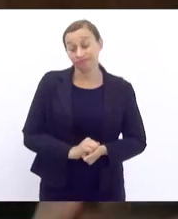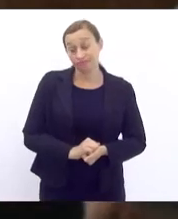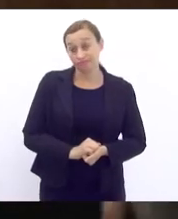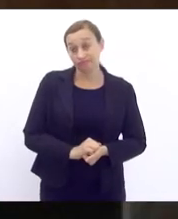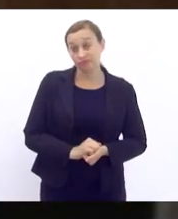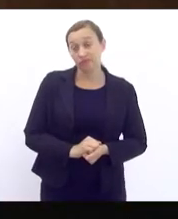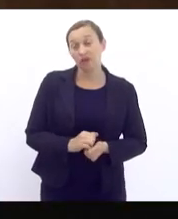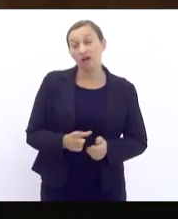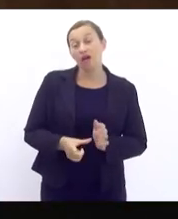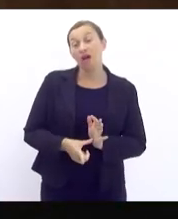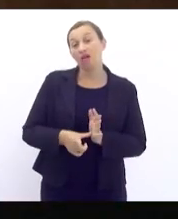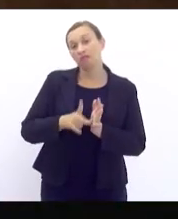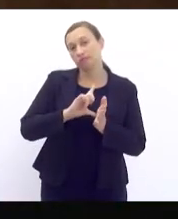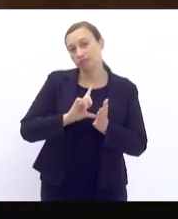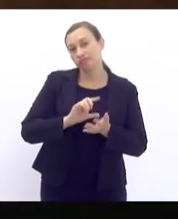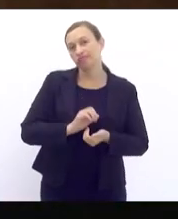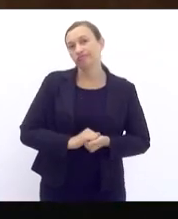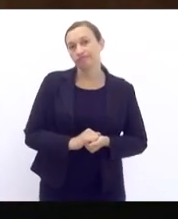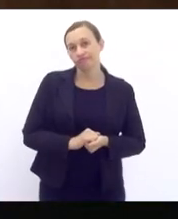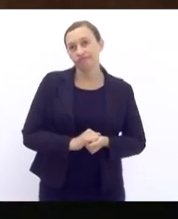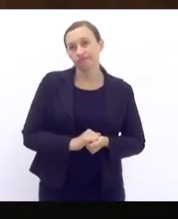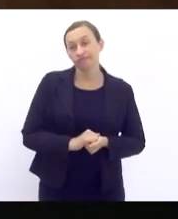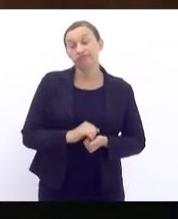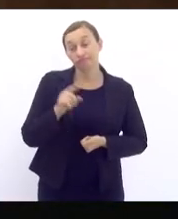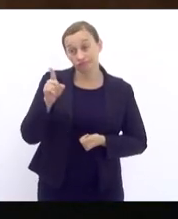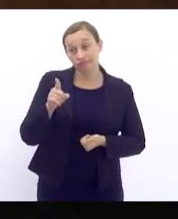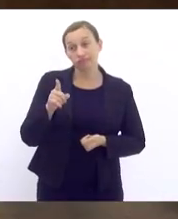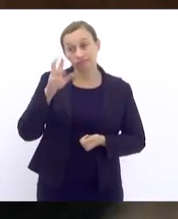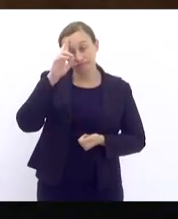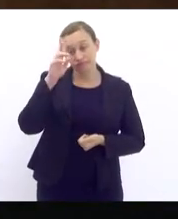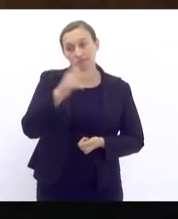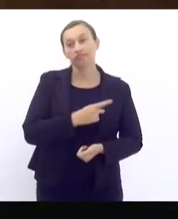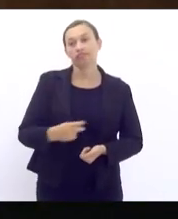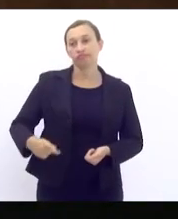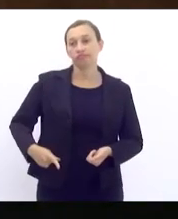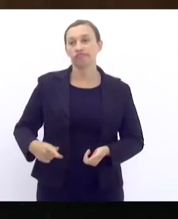anterior a esse, senhora presidente.